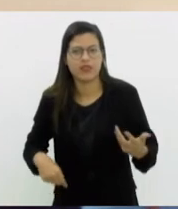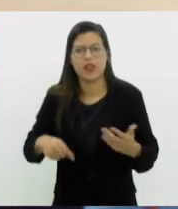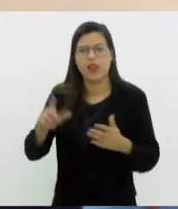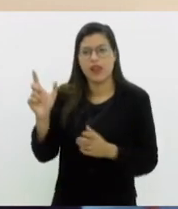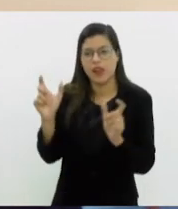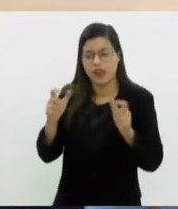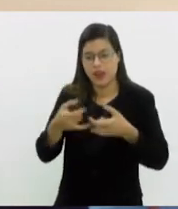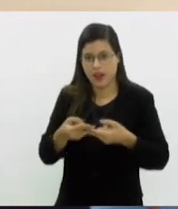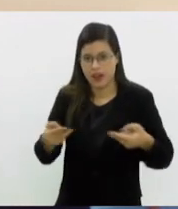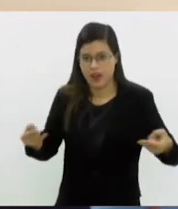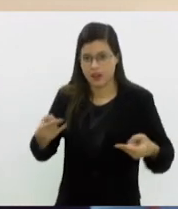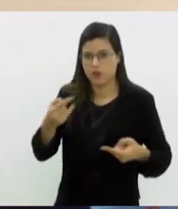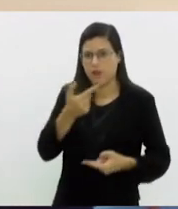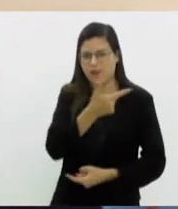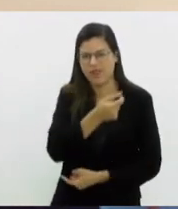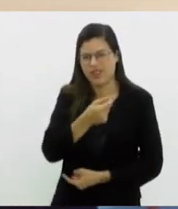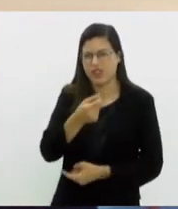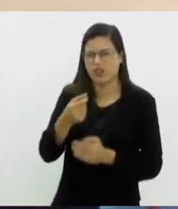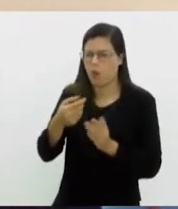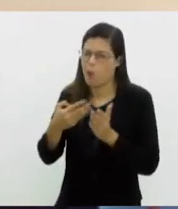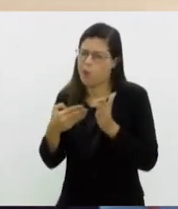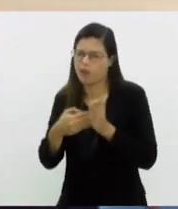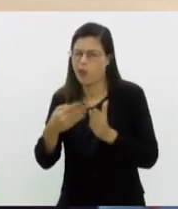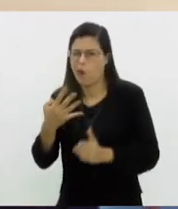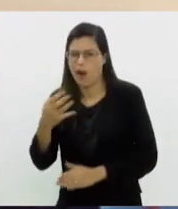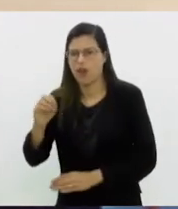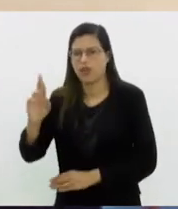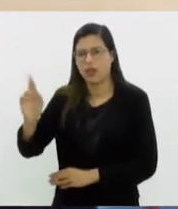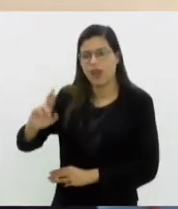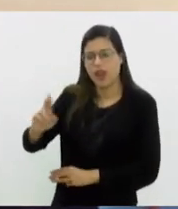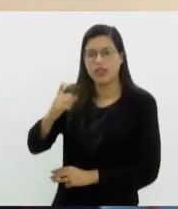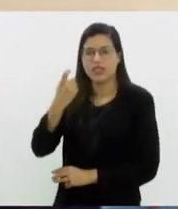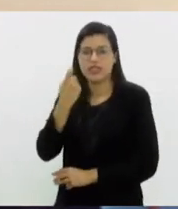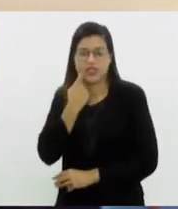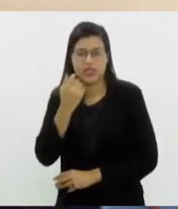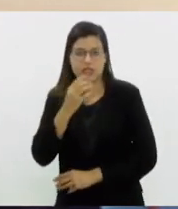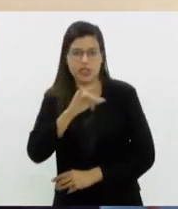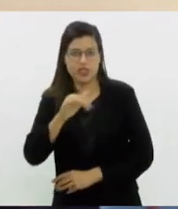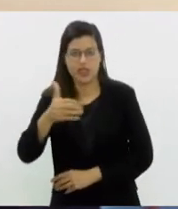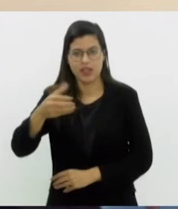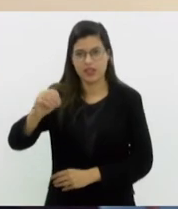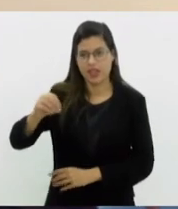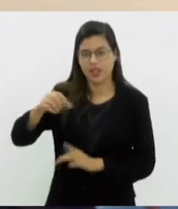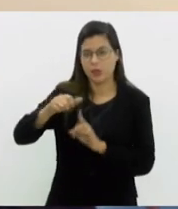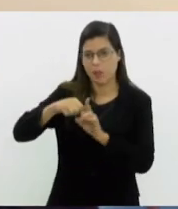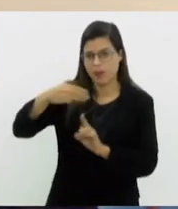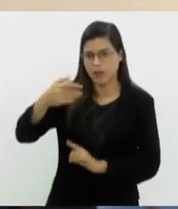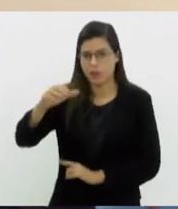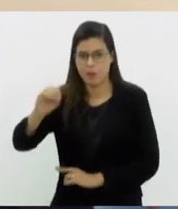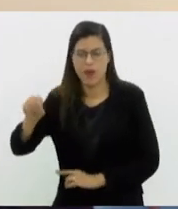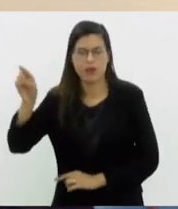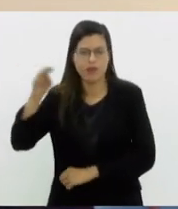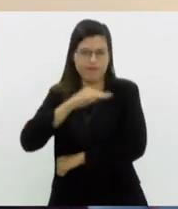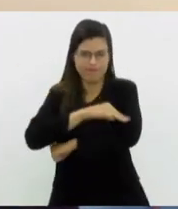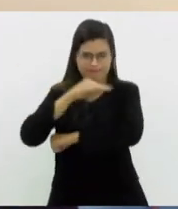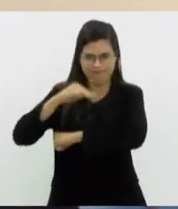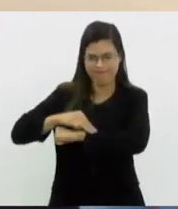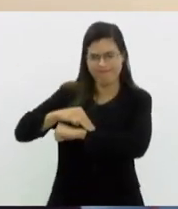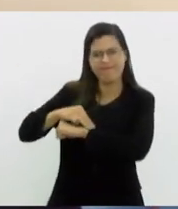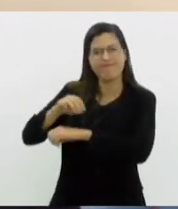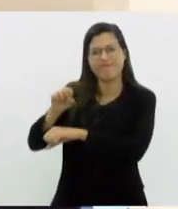reais, nesta sexta, 10 de maio, oito da noite, Macaé. Esperamos você lá.